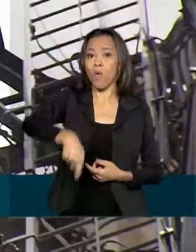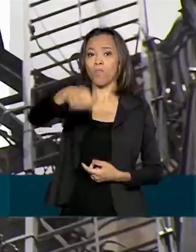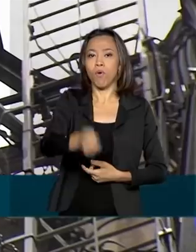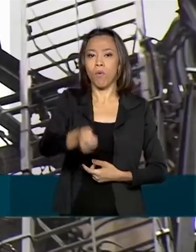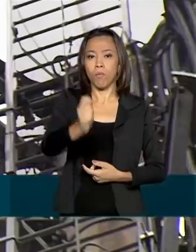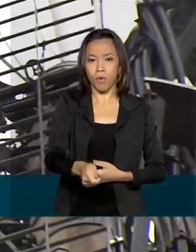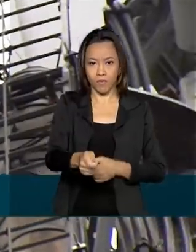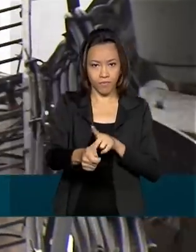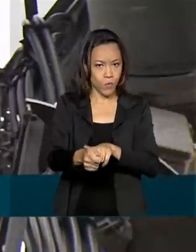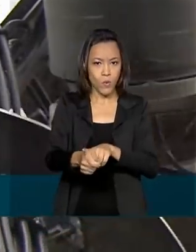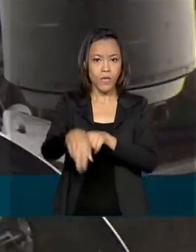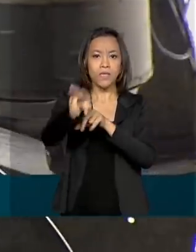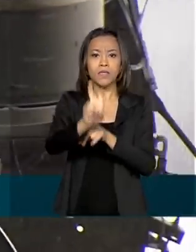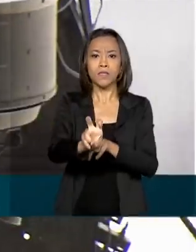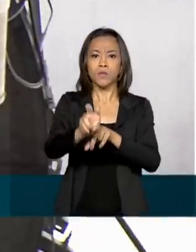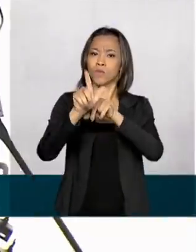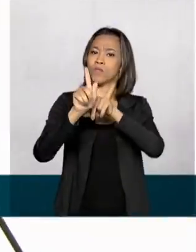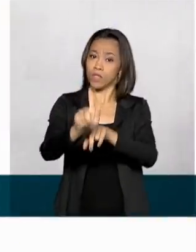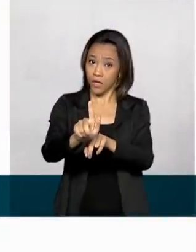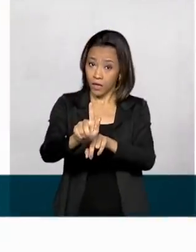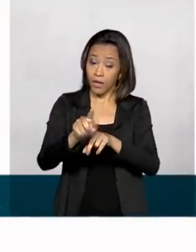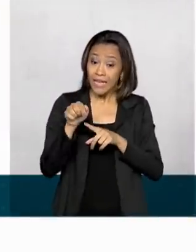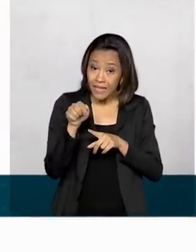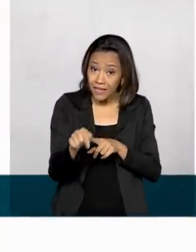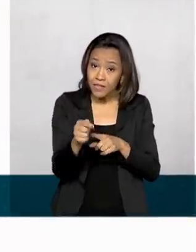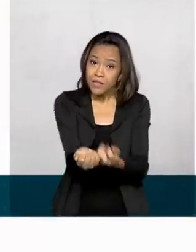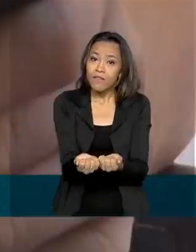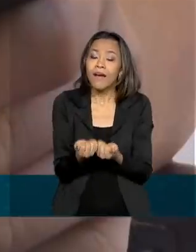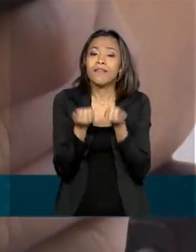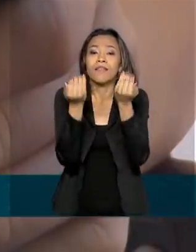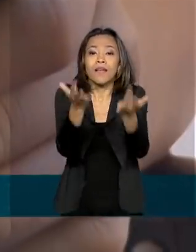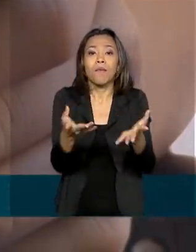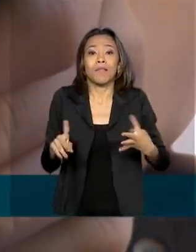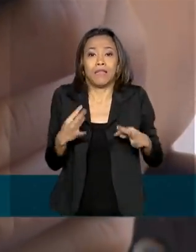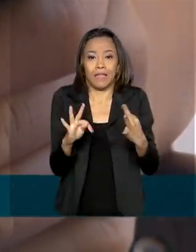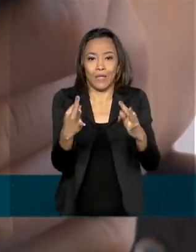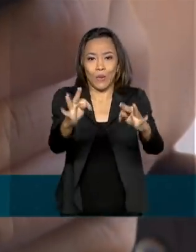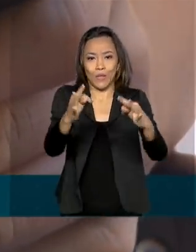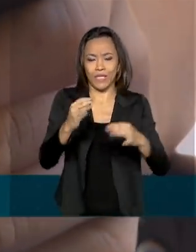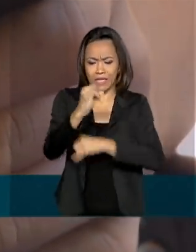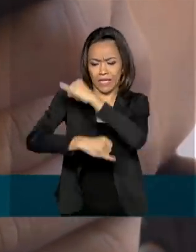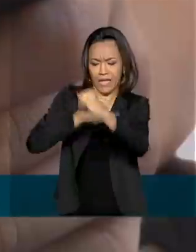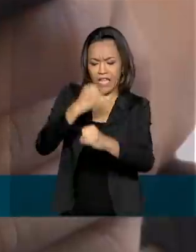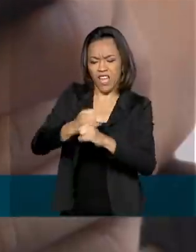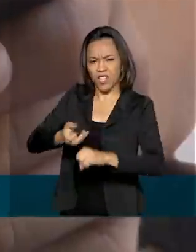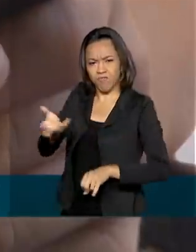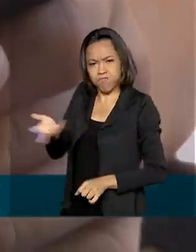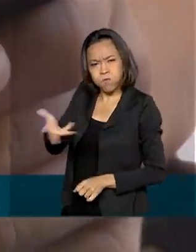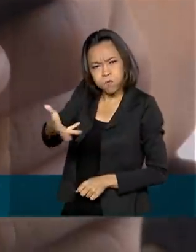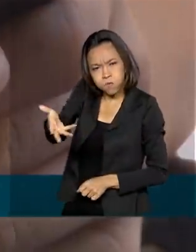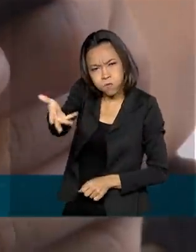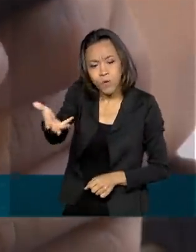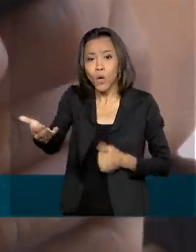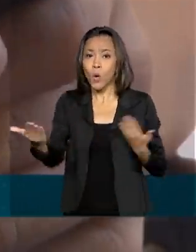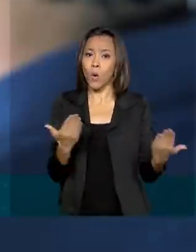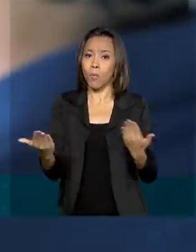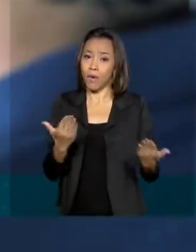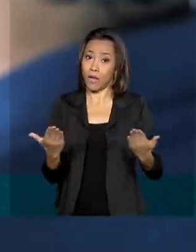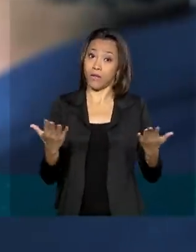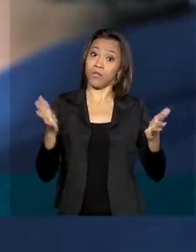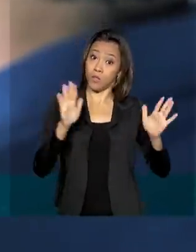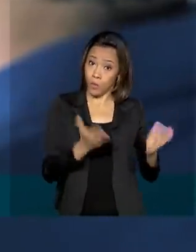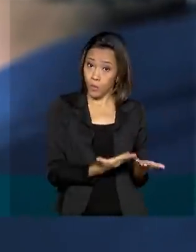A tecnologia vai ser capaz de entregar uma internet dez vezes mais veloz que a atual 4G.